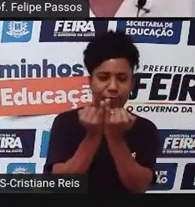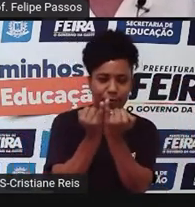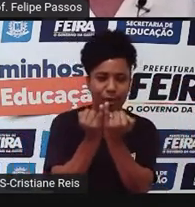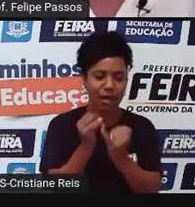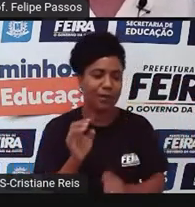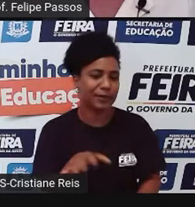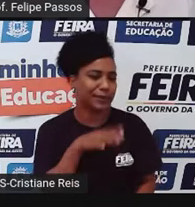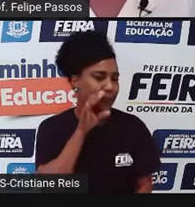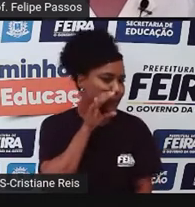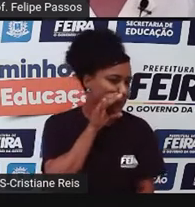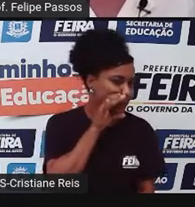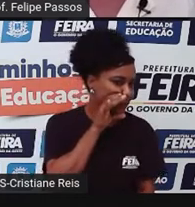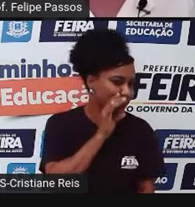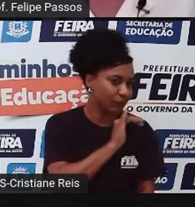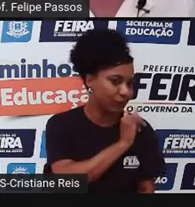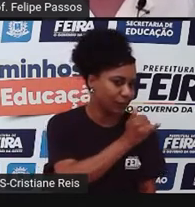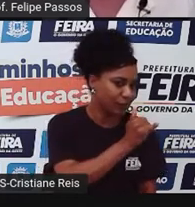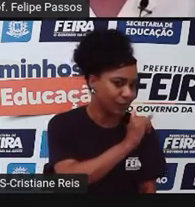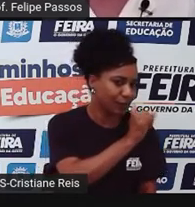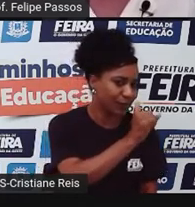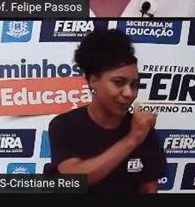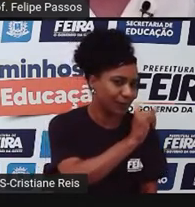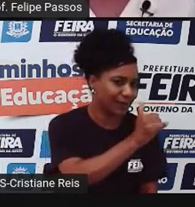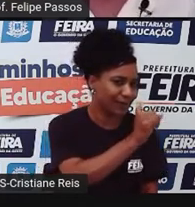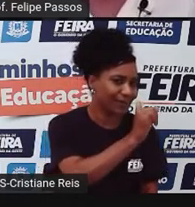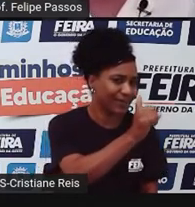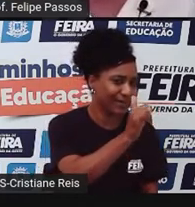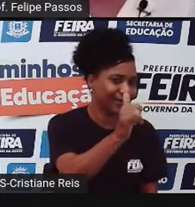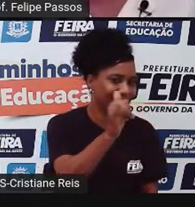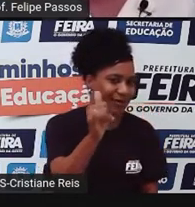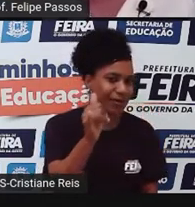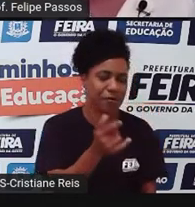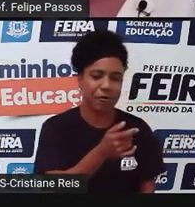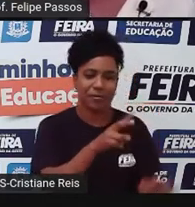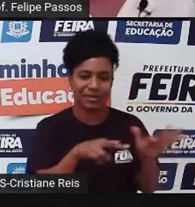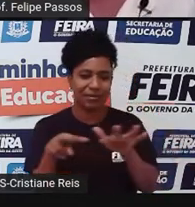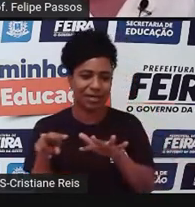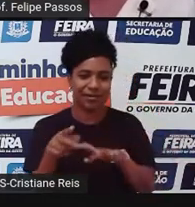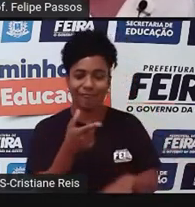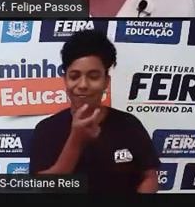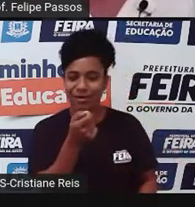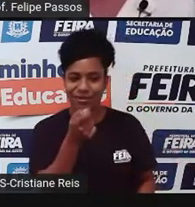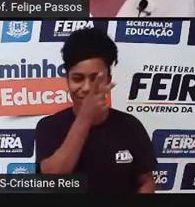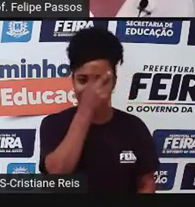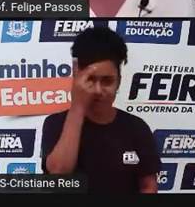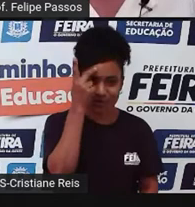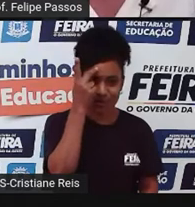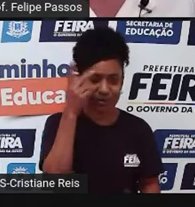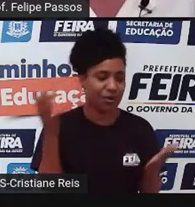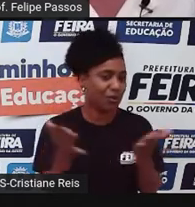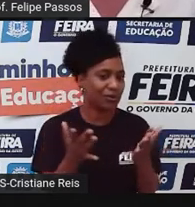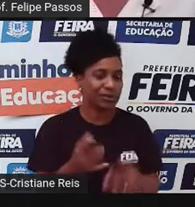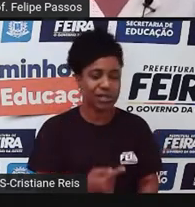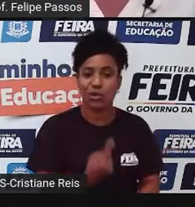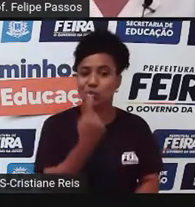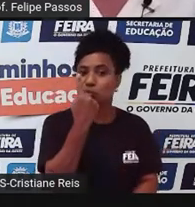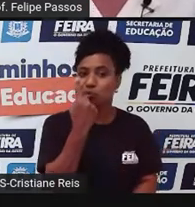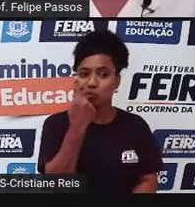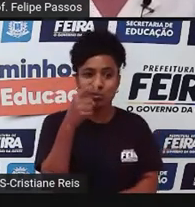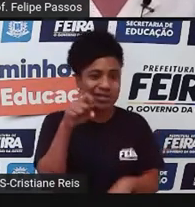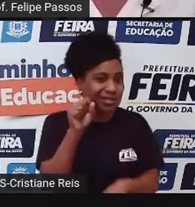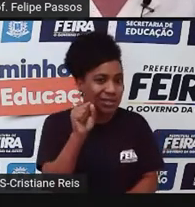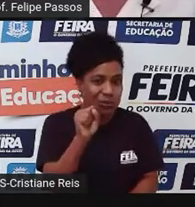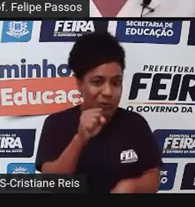lentamente, digamos que em uma semana você tinha 20 pessoas sabendo. Hoje em dia, em um segundo, você tem 20 pessoas